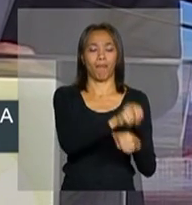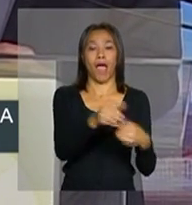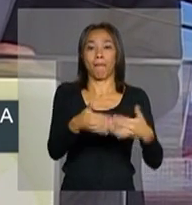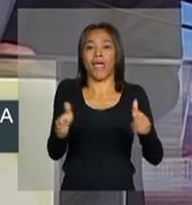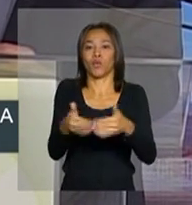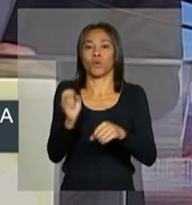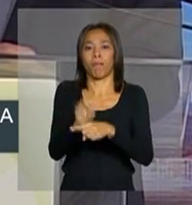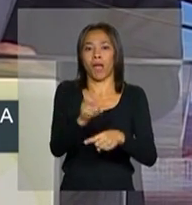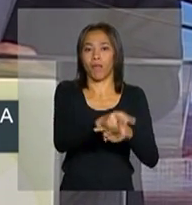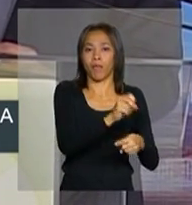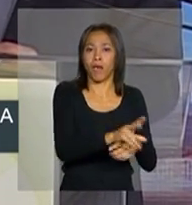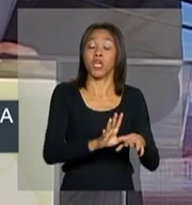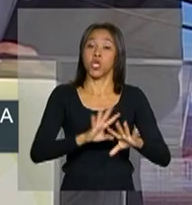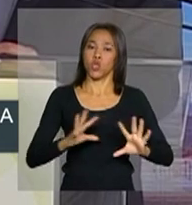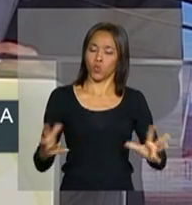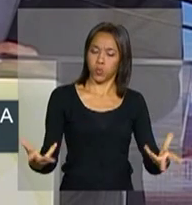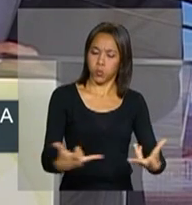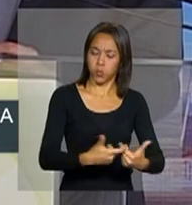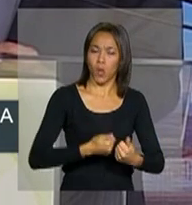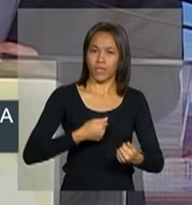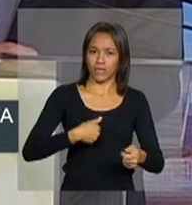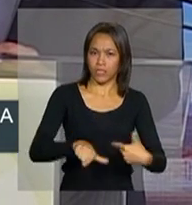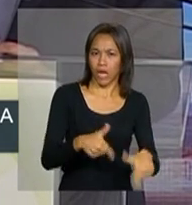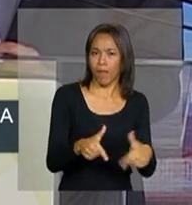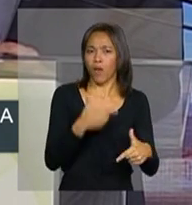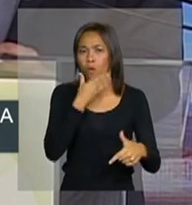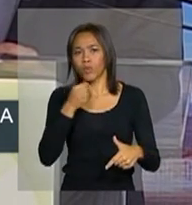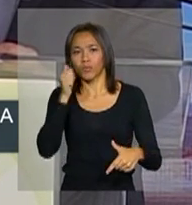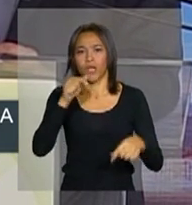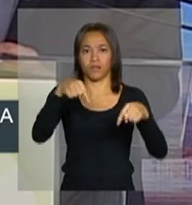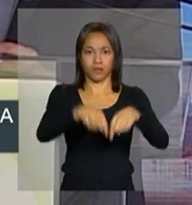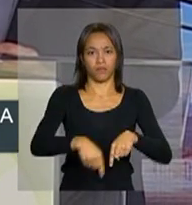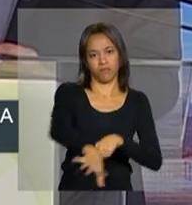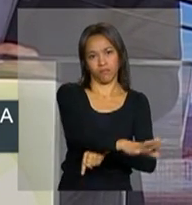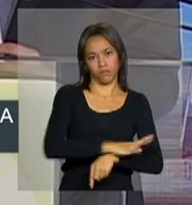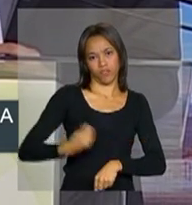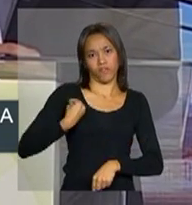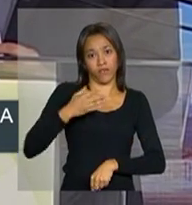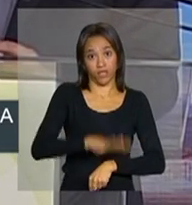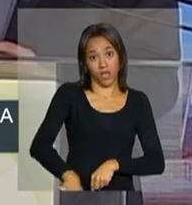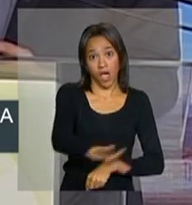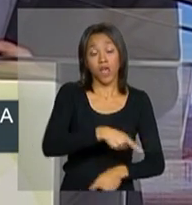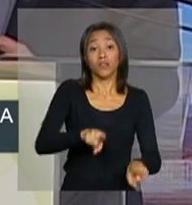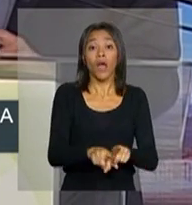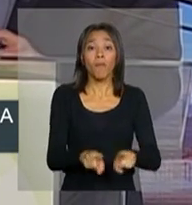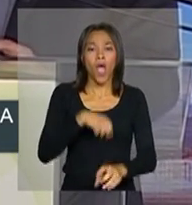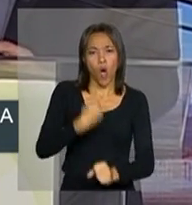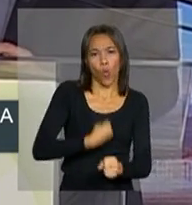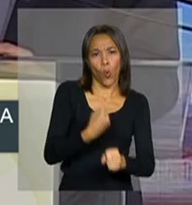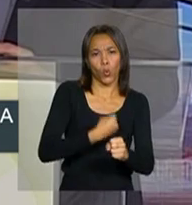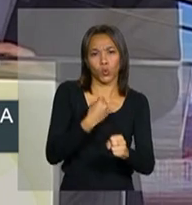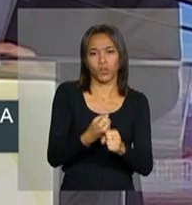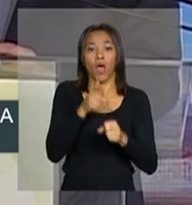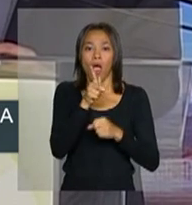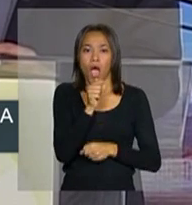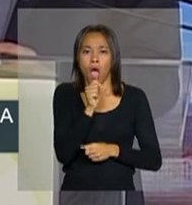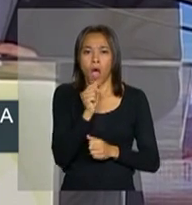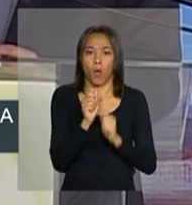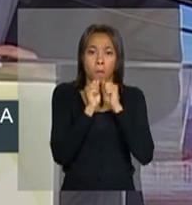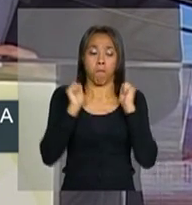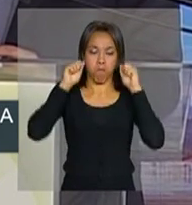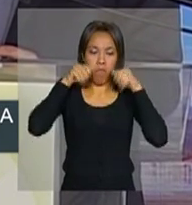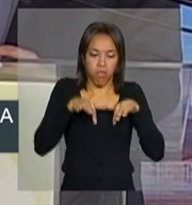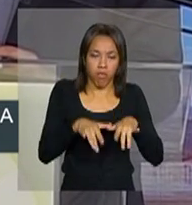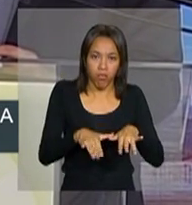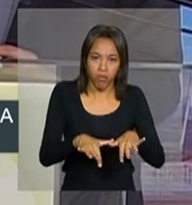qualificação de mão de obra para homens e mulheres desta região. A construção desta hidrelétrica demandou